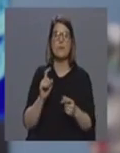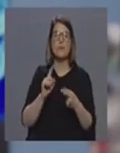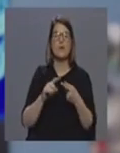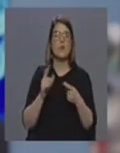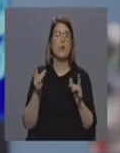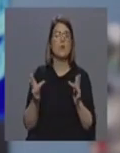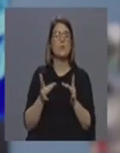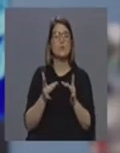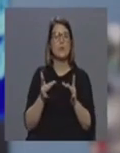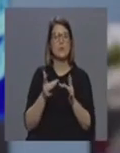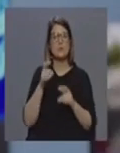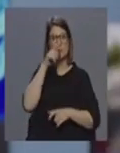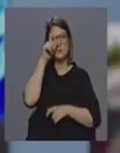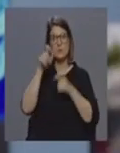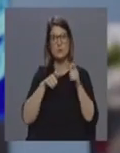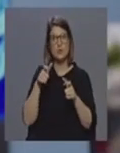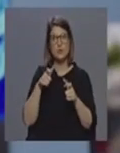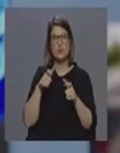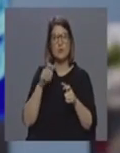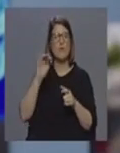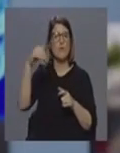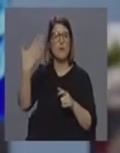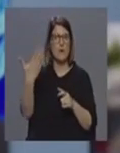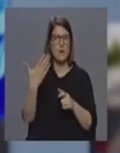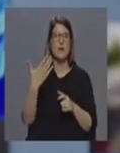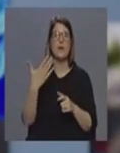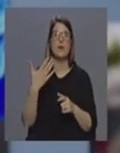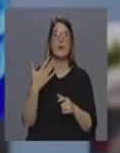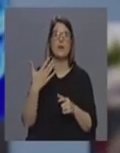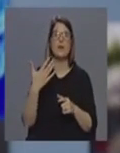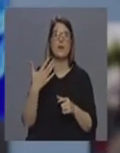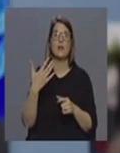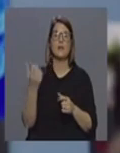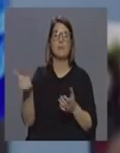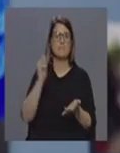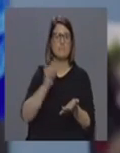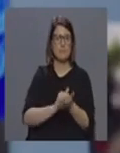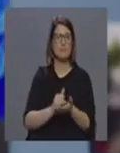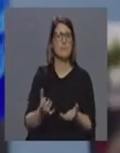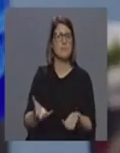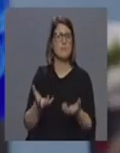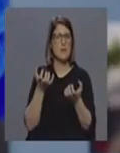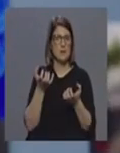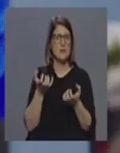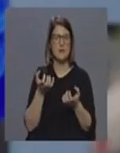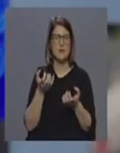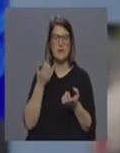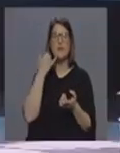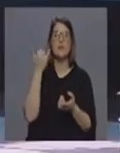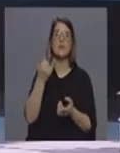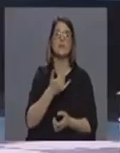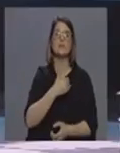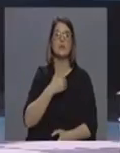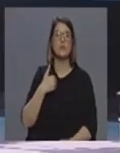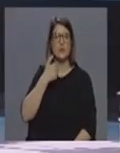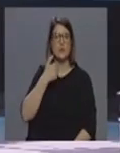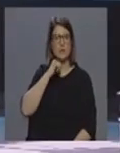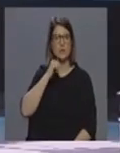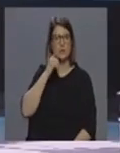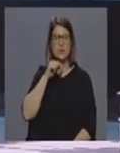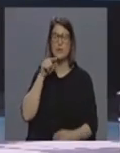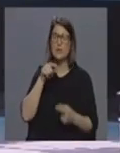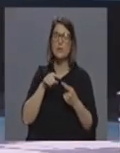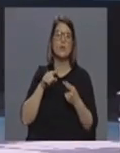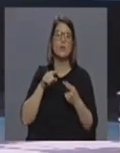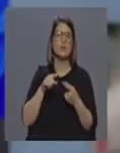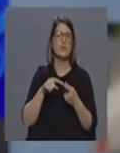contacto com quem esteja no exterior e queira regressar à região para ligar para a linha de saúde do Açores este é um primeiro momento